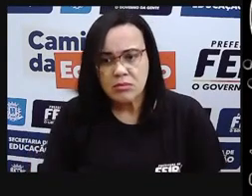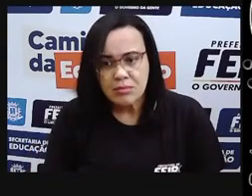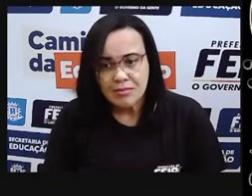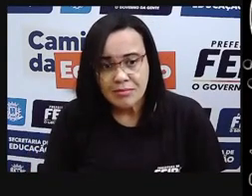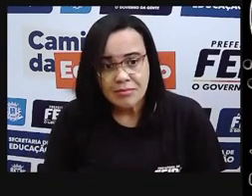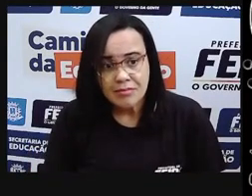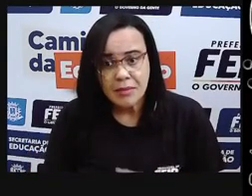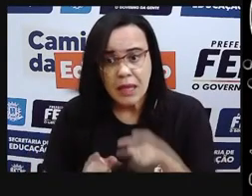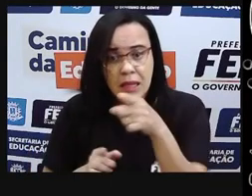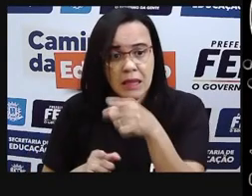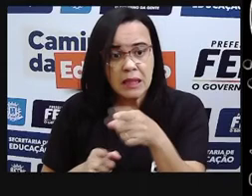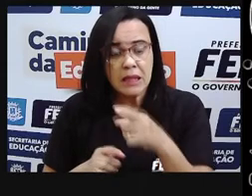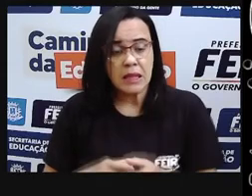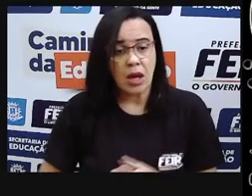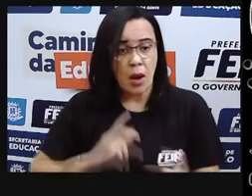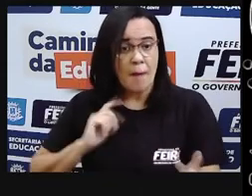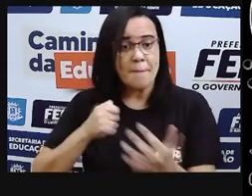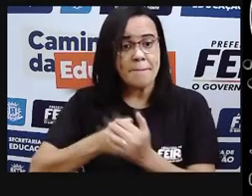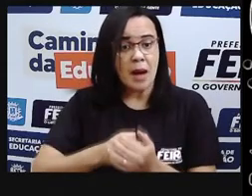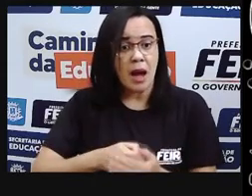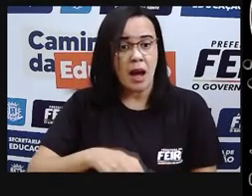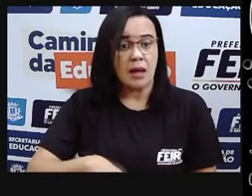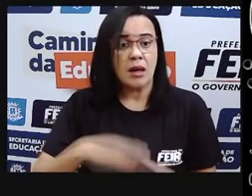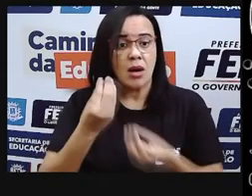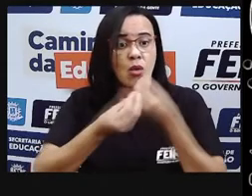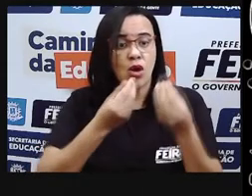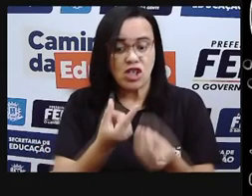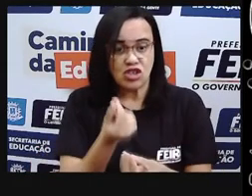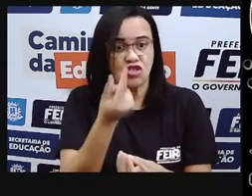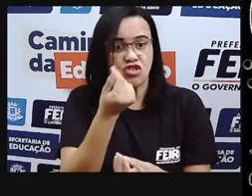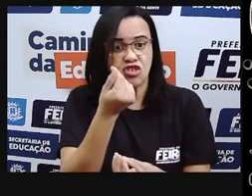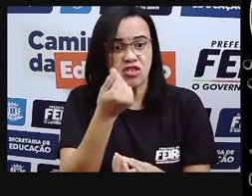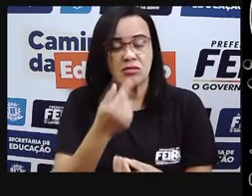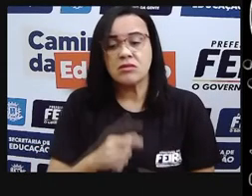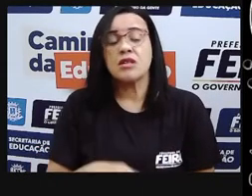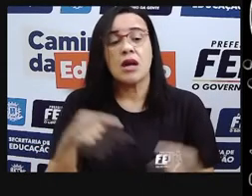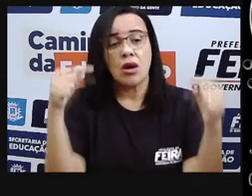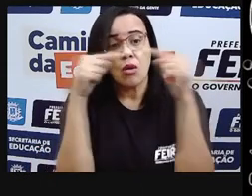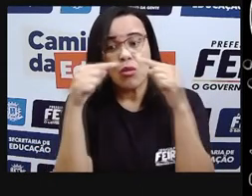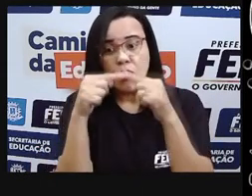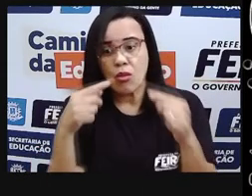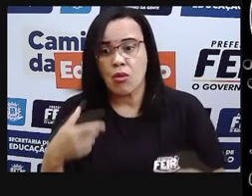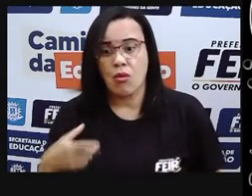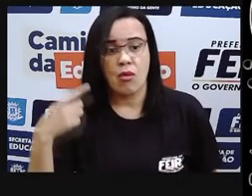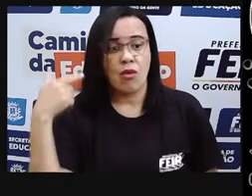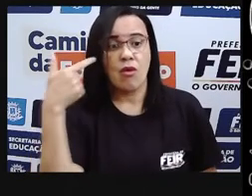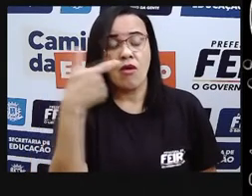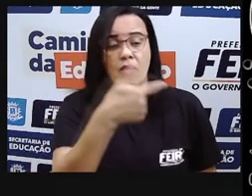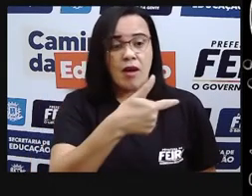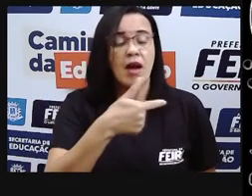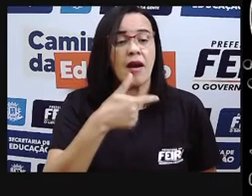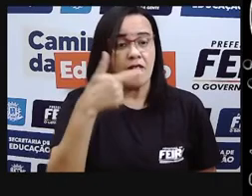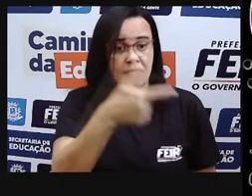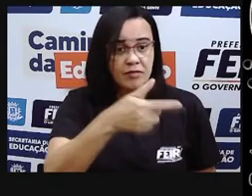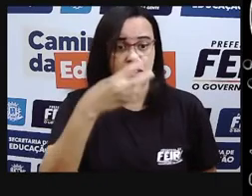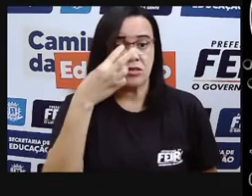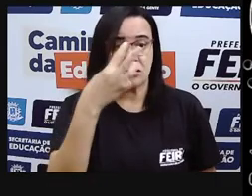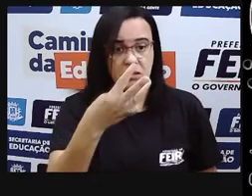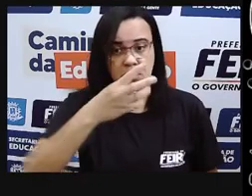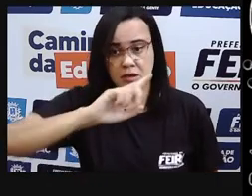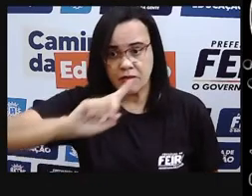23 reais e 10 centavos. Então, olha como é o consumo. Só que a gente tem que somar isso